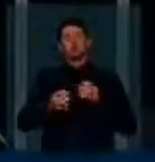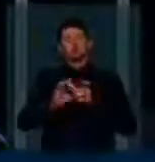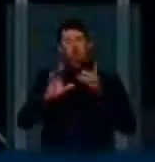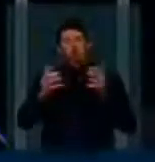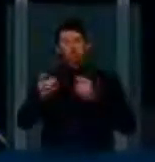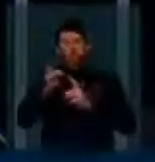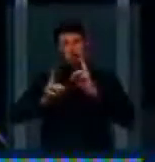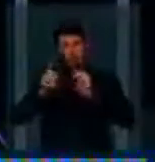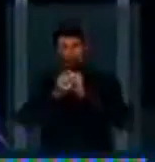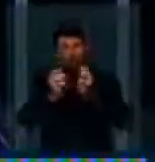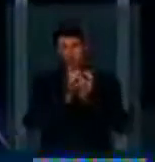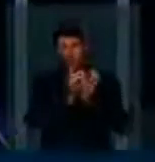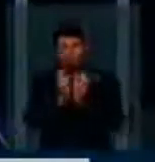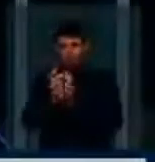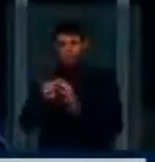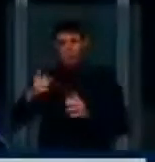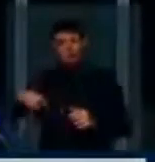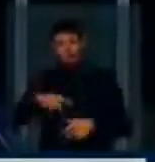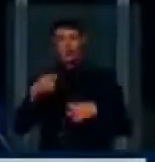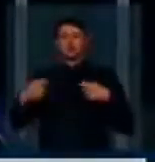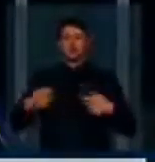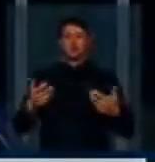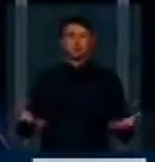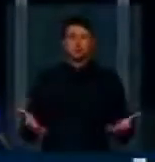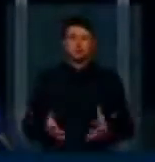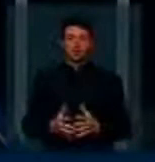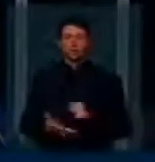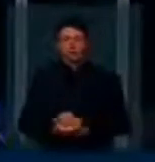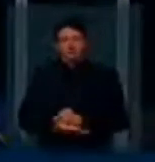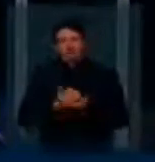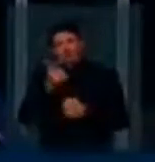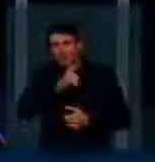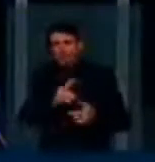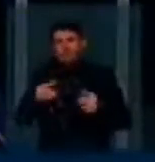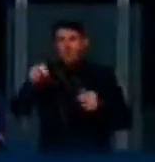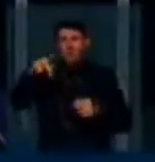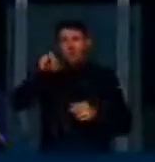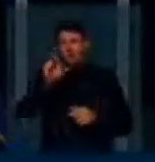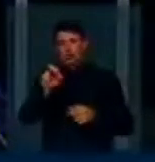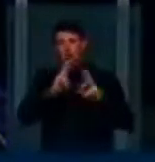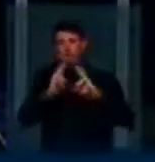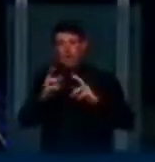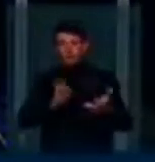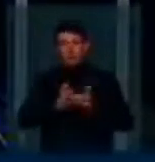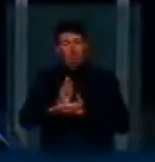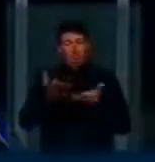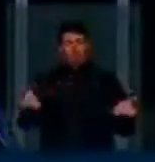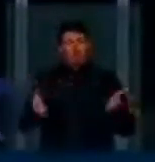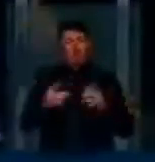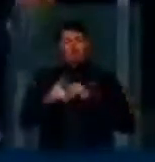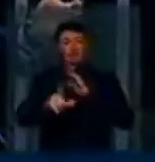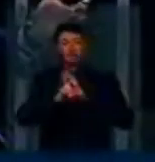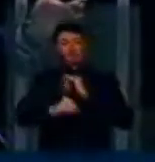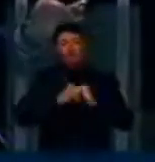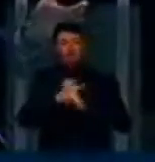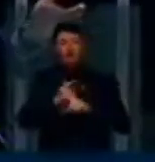de quem nós precisaremos do apoio para garantir a neutralidade da rede, a aprovação do marco civil, mas também me